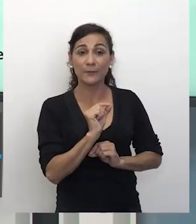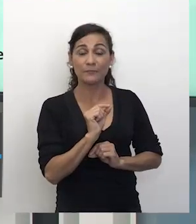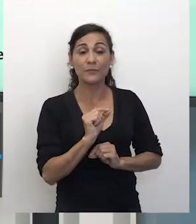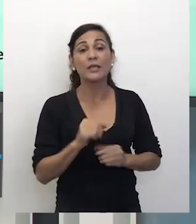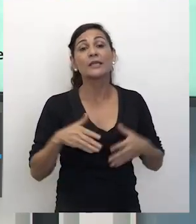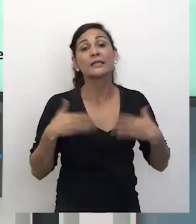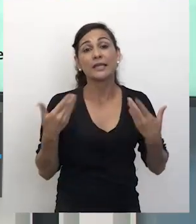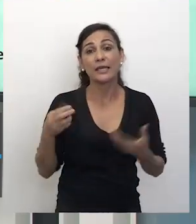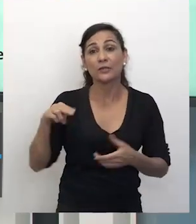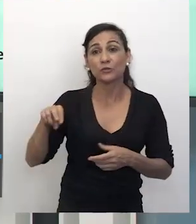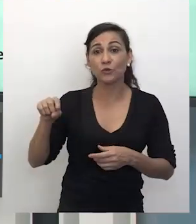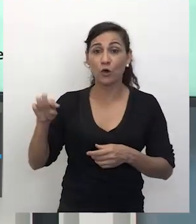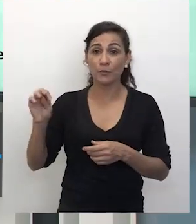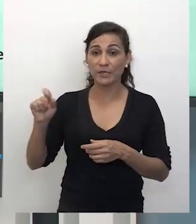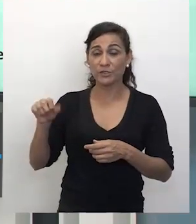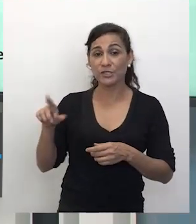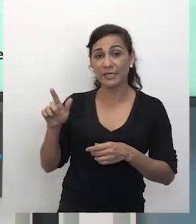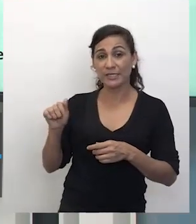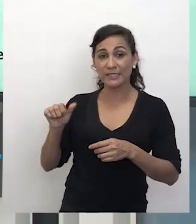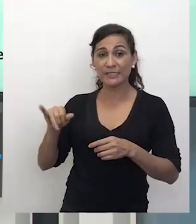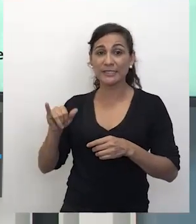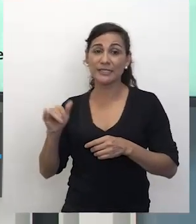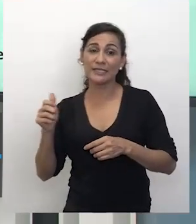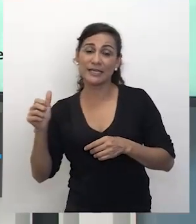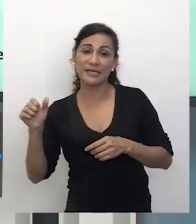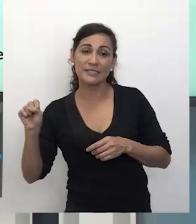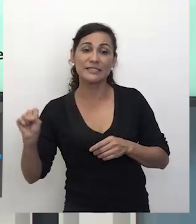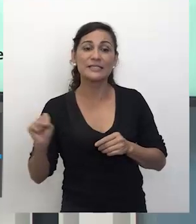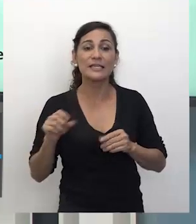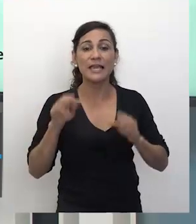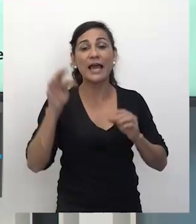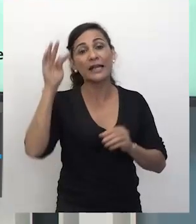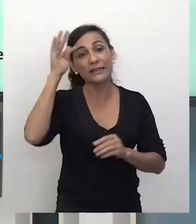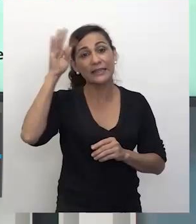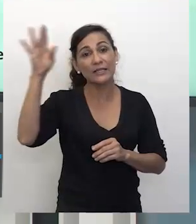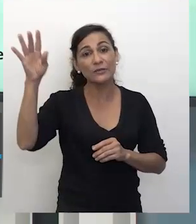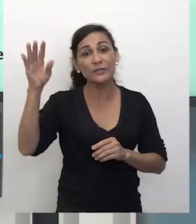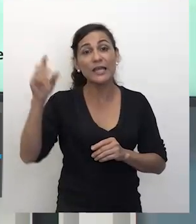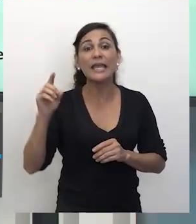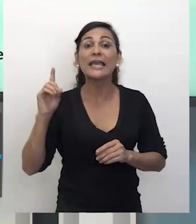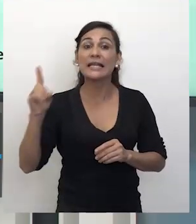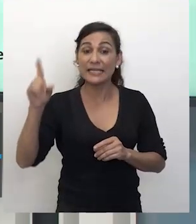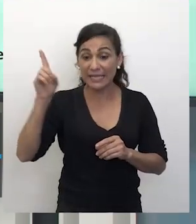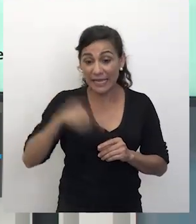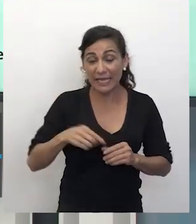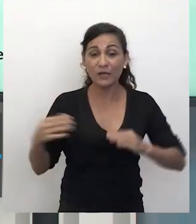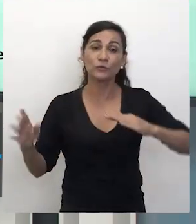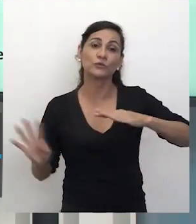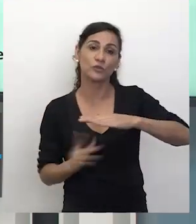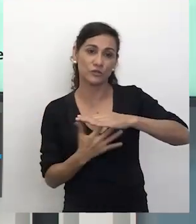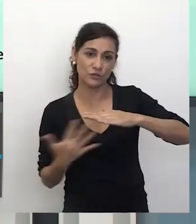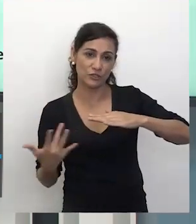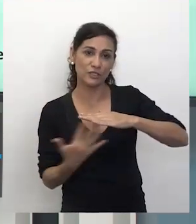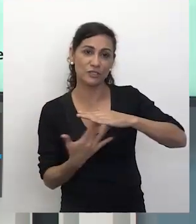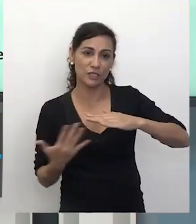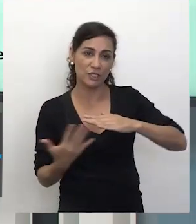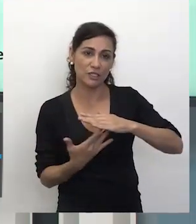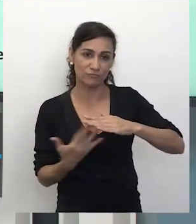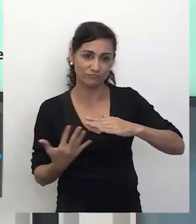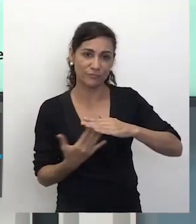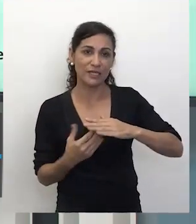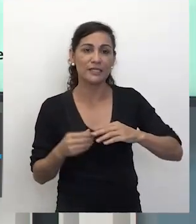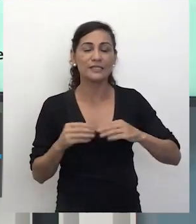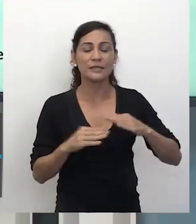caso do Norbert Elias, a teoria, o outsider, ele é o nosso estrangeiro que é visto, muitas vezes, com